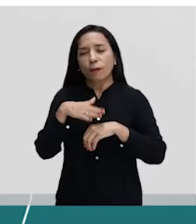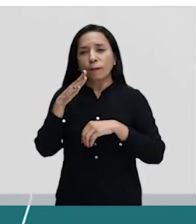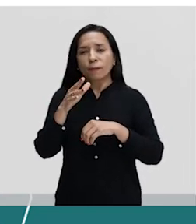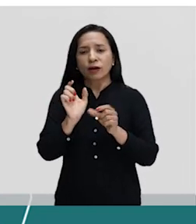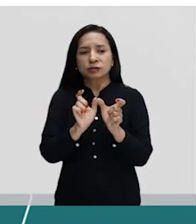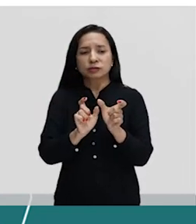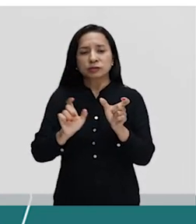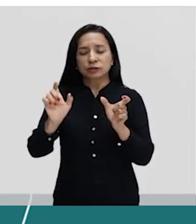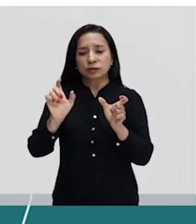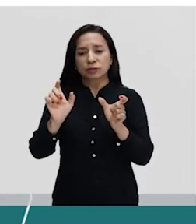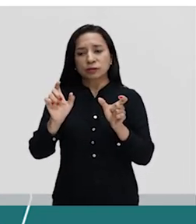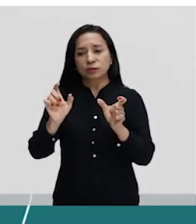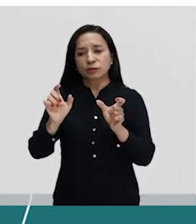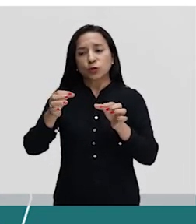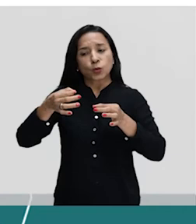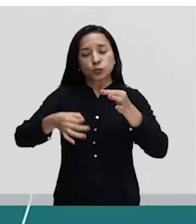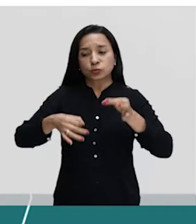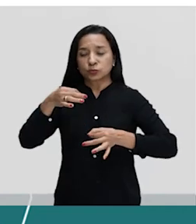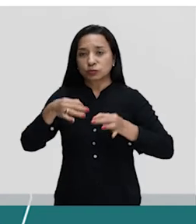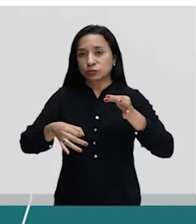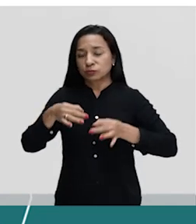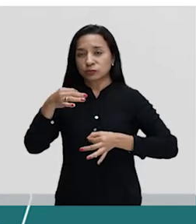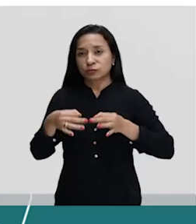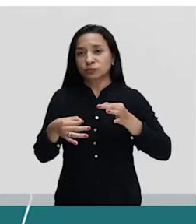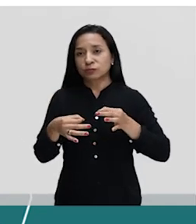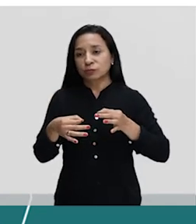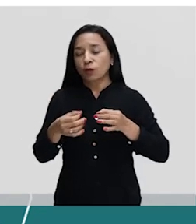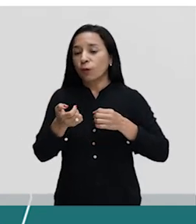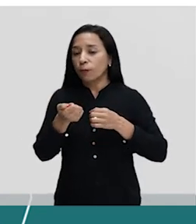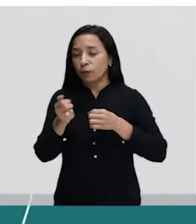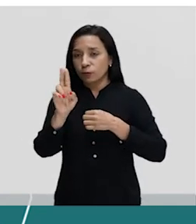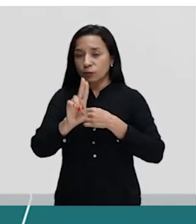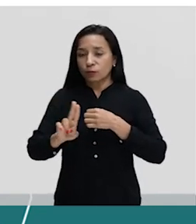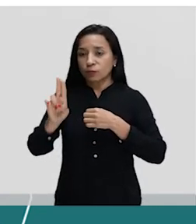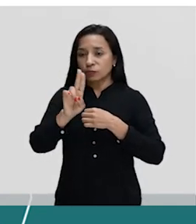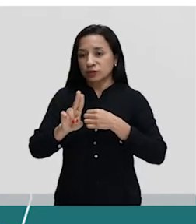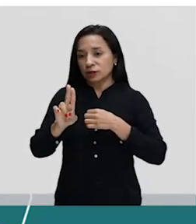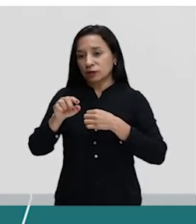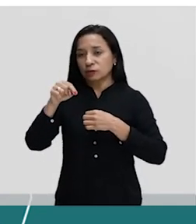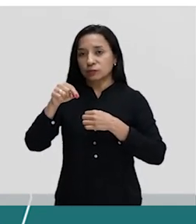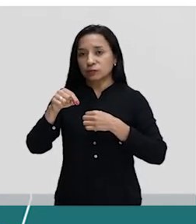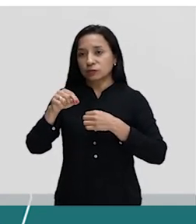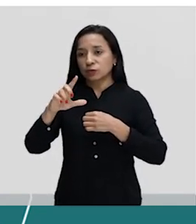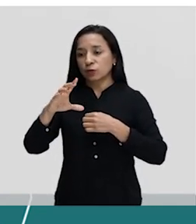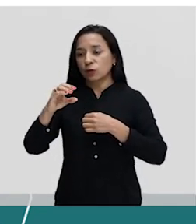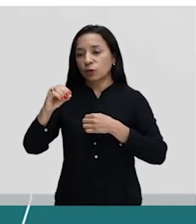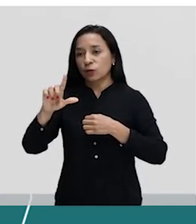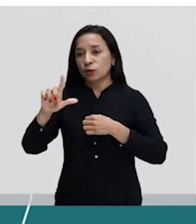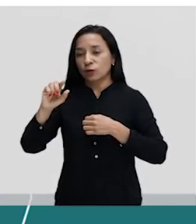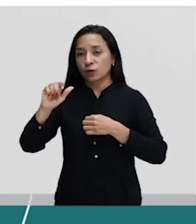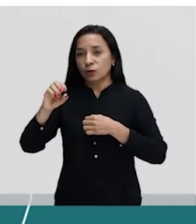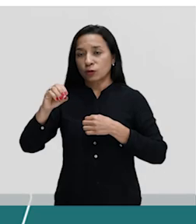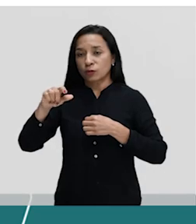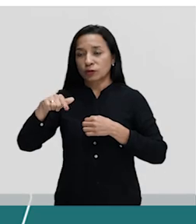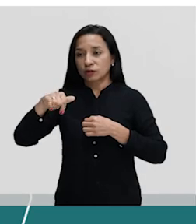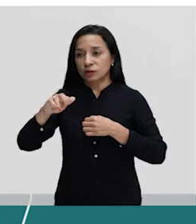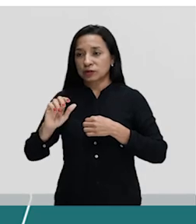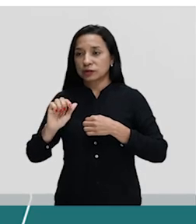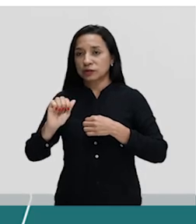jurídicos, pouco utilizado na forma coloquial. Ele é mais em termos de peças